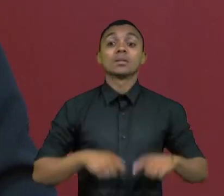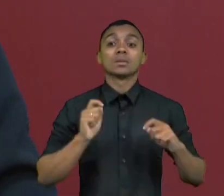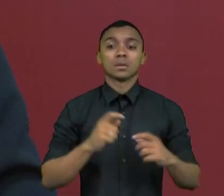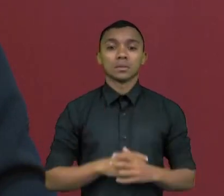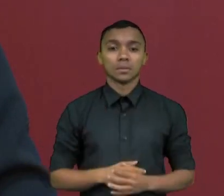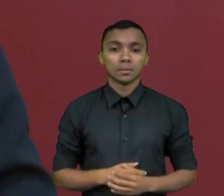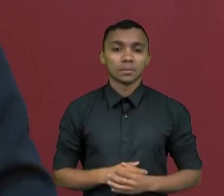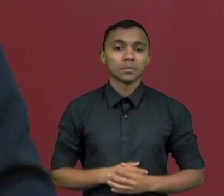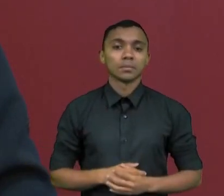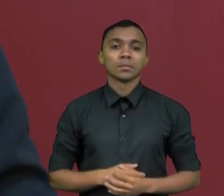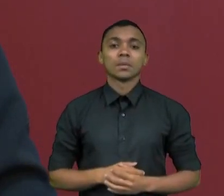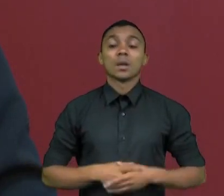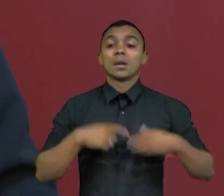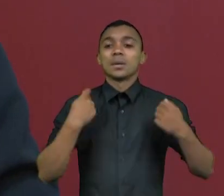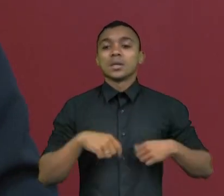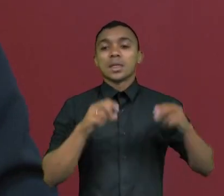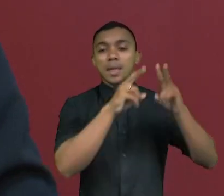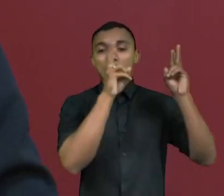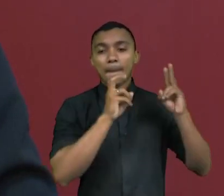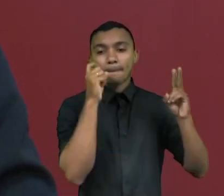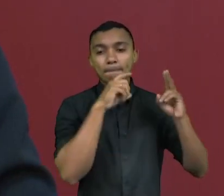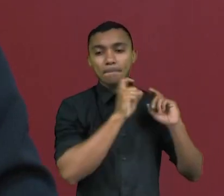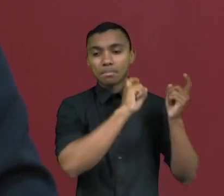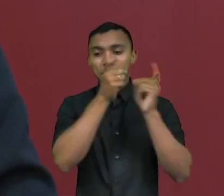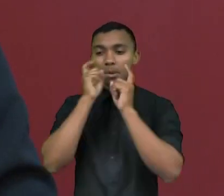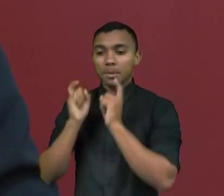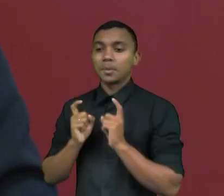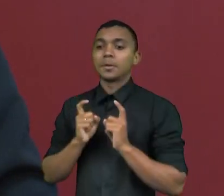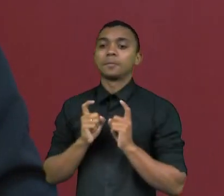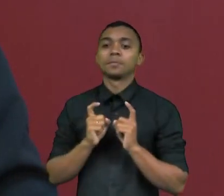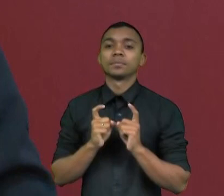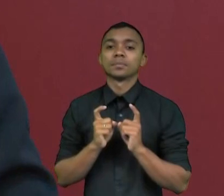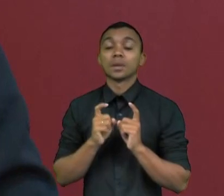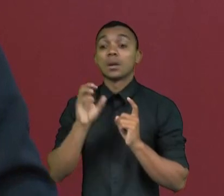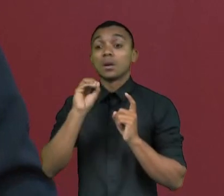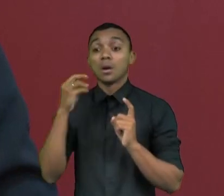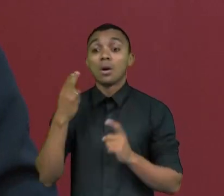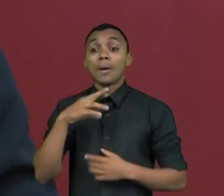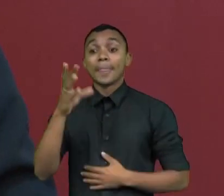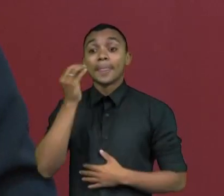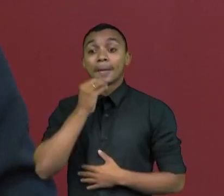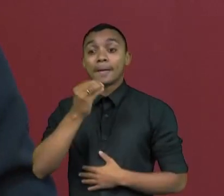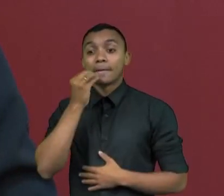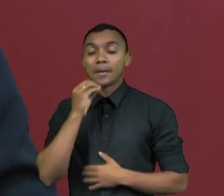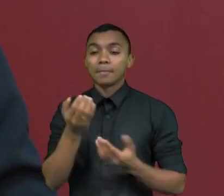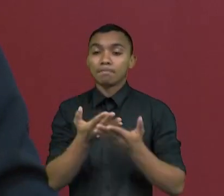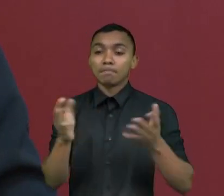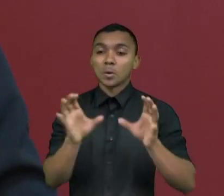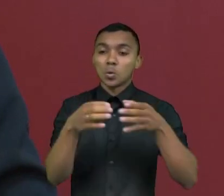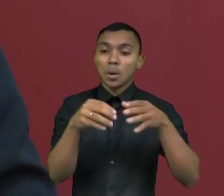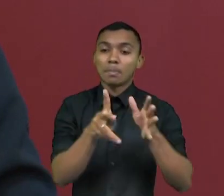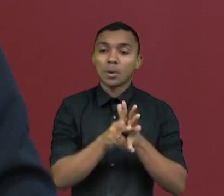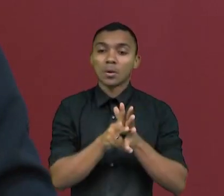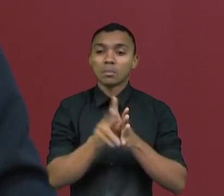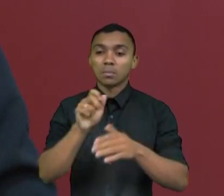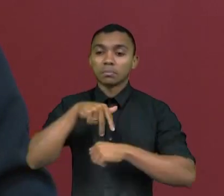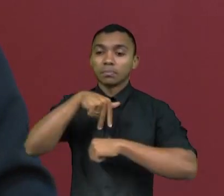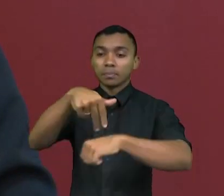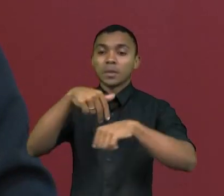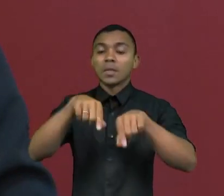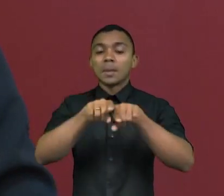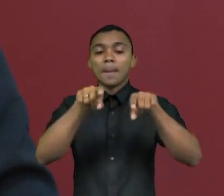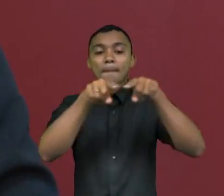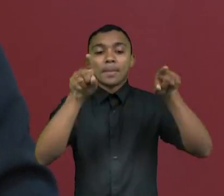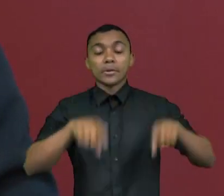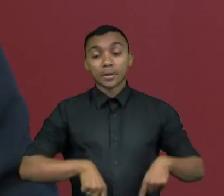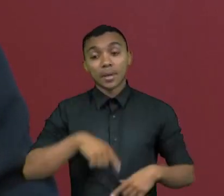esse assunto, garantindo um protagonismo que, na realidade, deveria ser dado às candidaturas, aos programas, aos projetos.